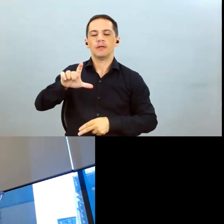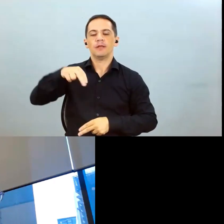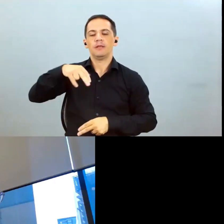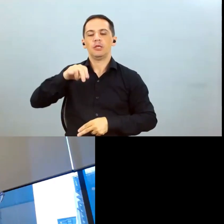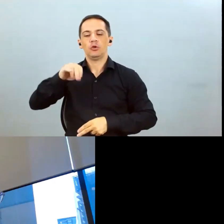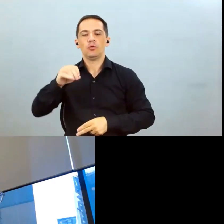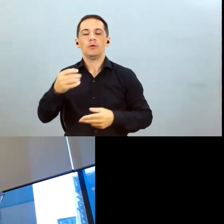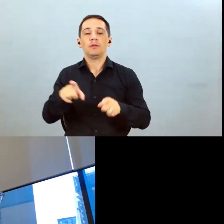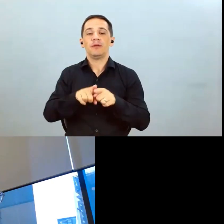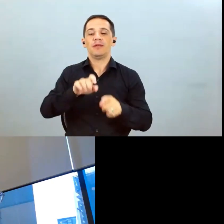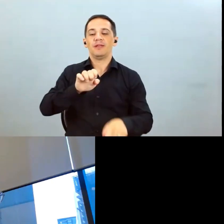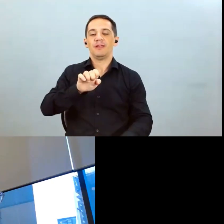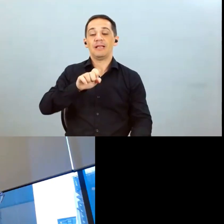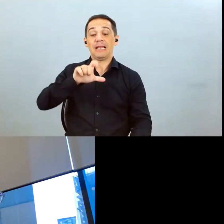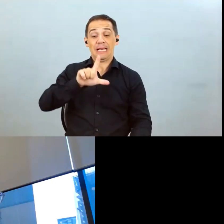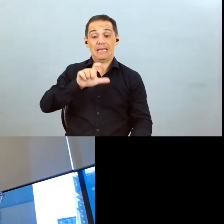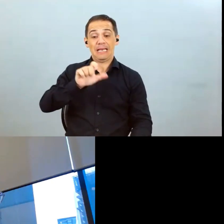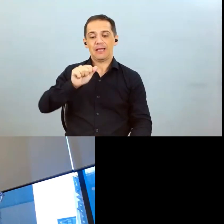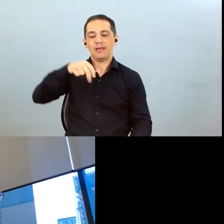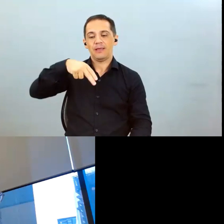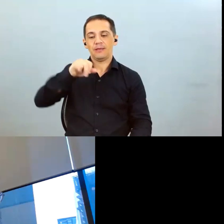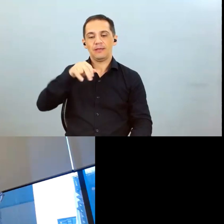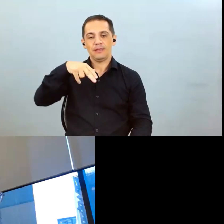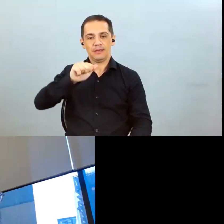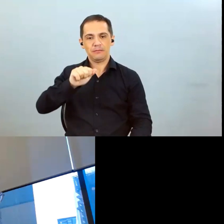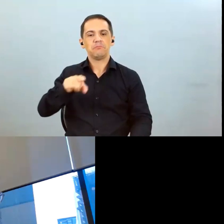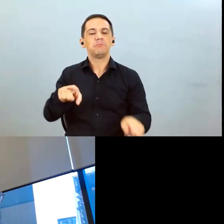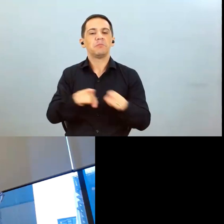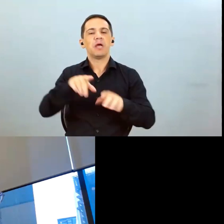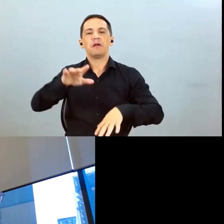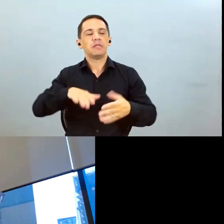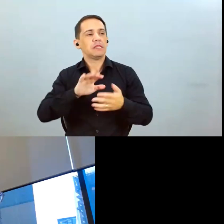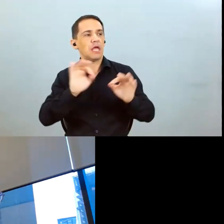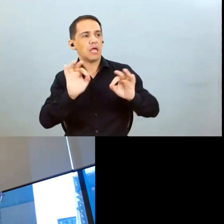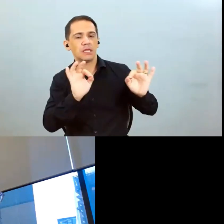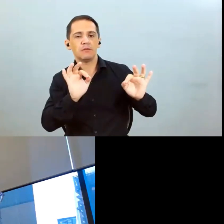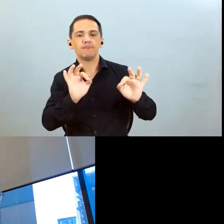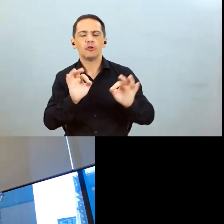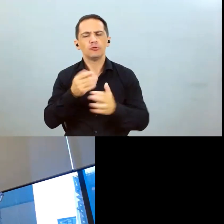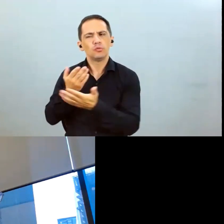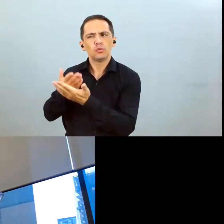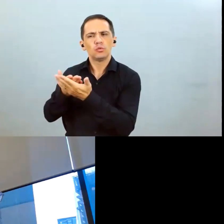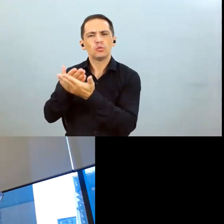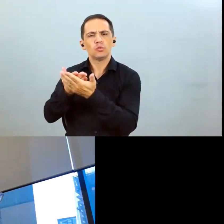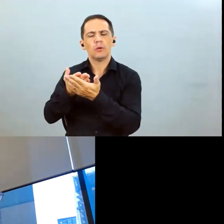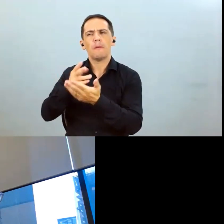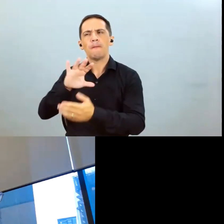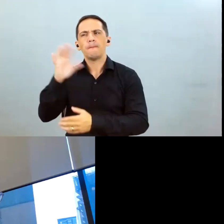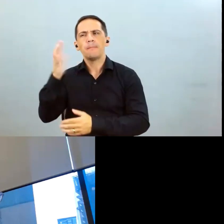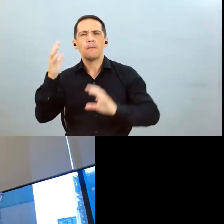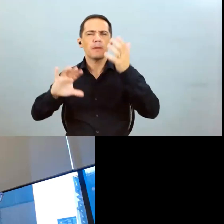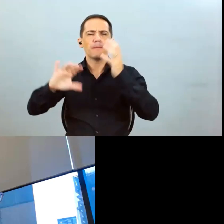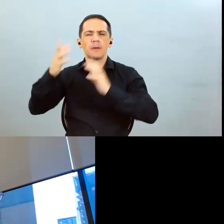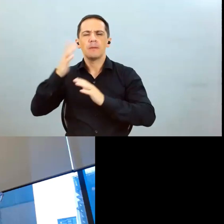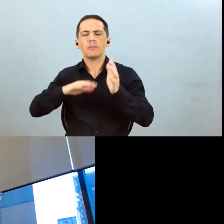nós para nós os anos neutros eles são eles não eles são menos favoráveis do os anos de Laninha e os anos de El Ninho